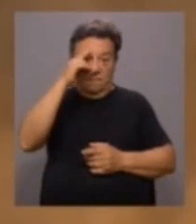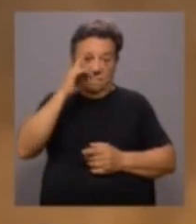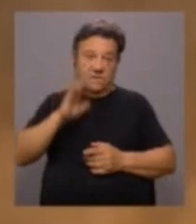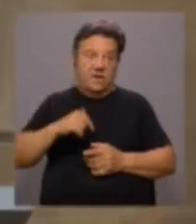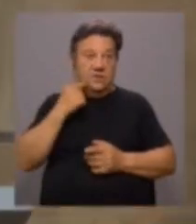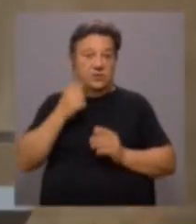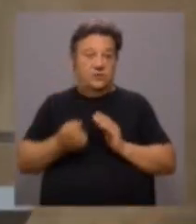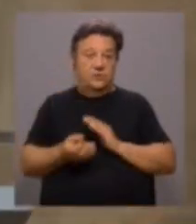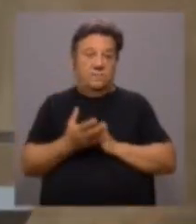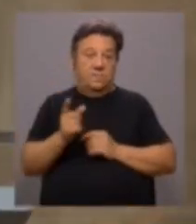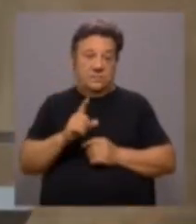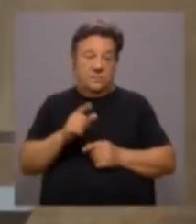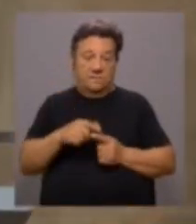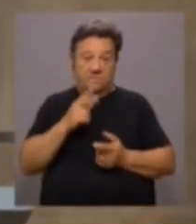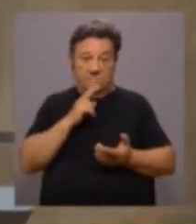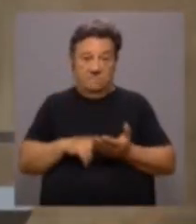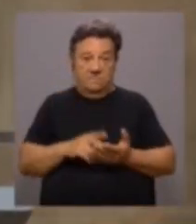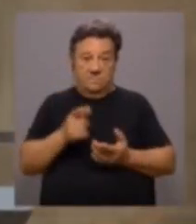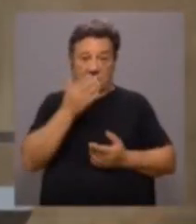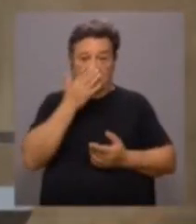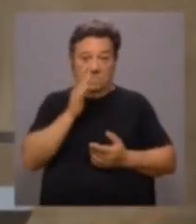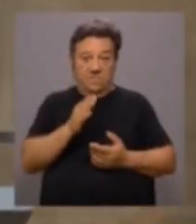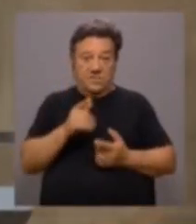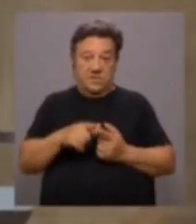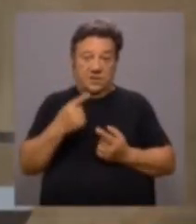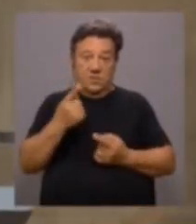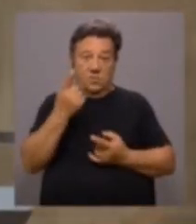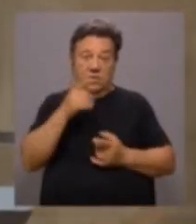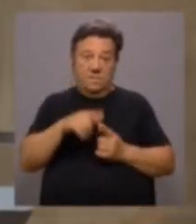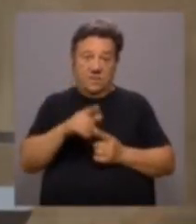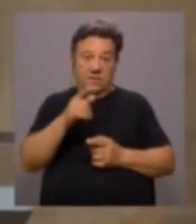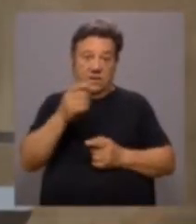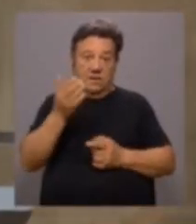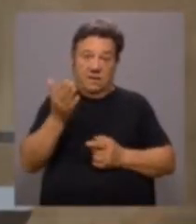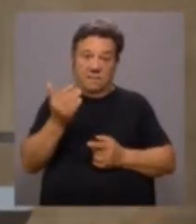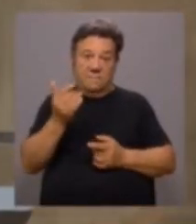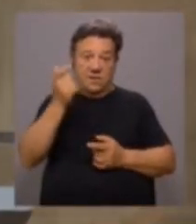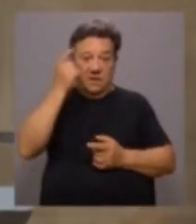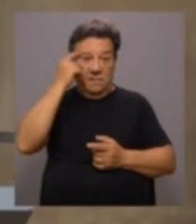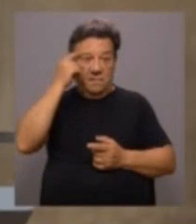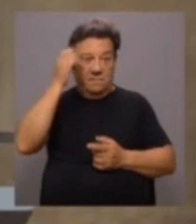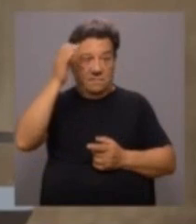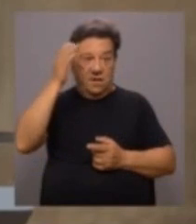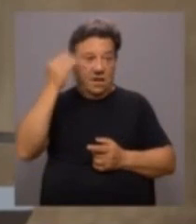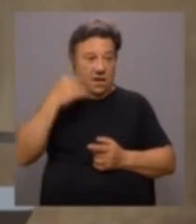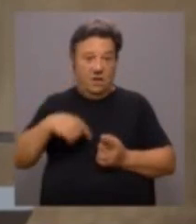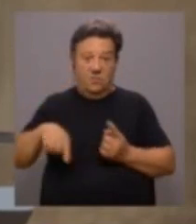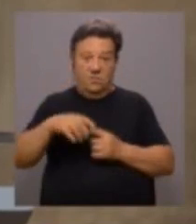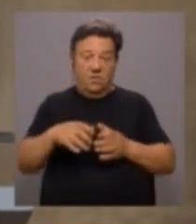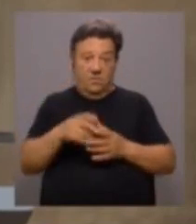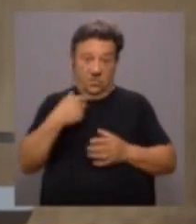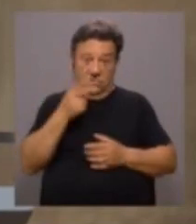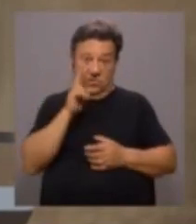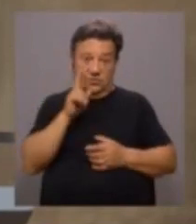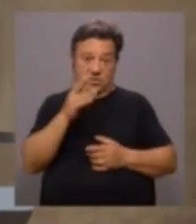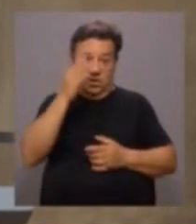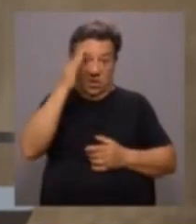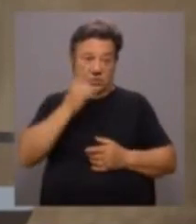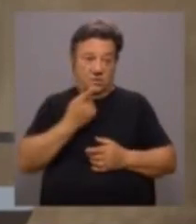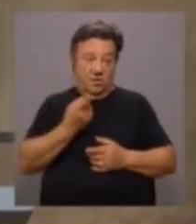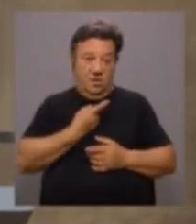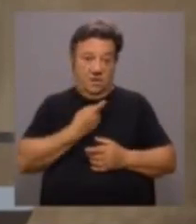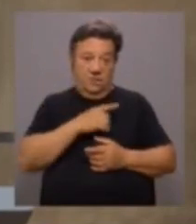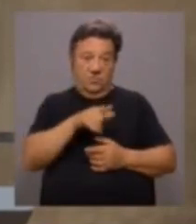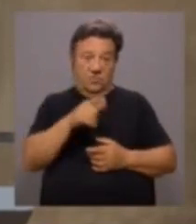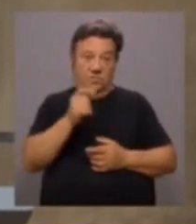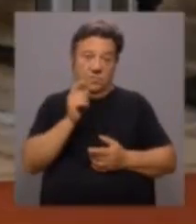surpreendida, mas de facto parecia que tinha havido um ataque de amnésia coletivo, porque aquilo a que eu assisti, e eu acho que devíamos passar